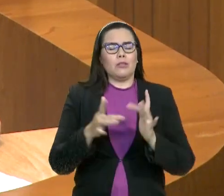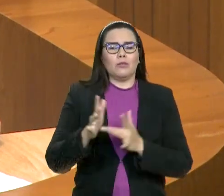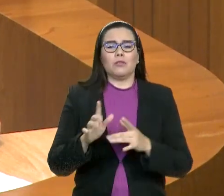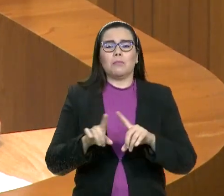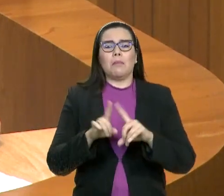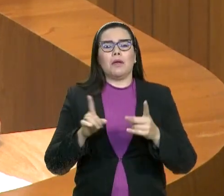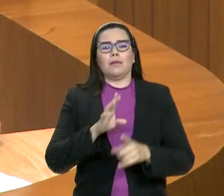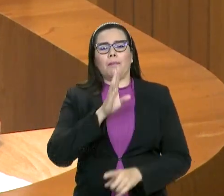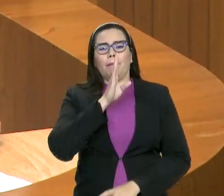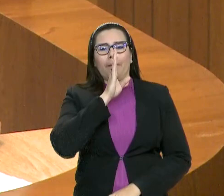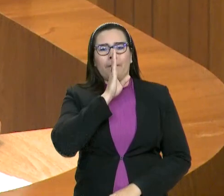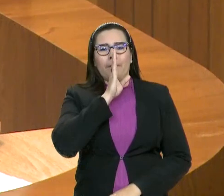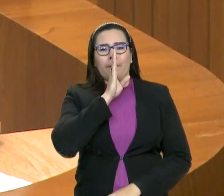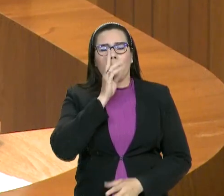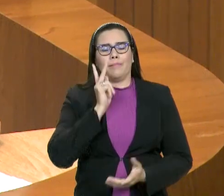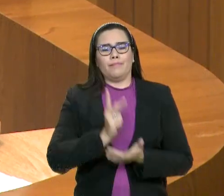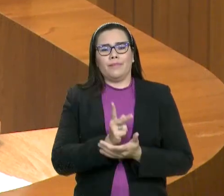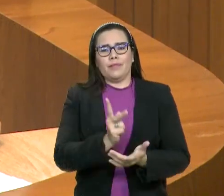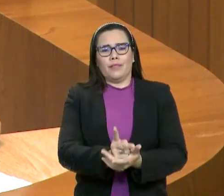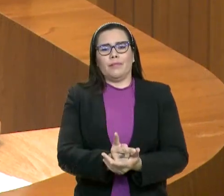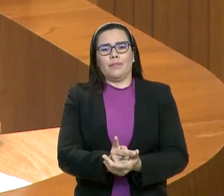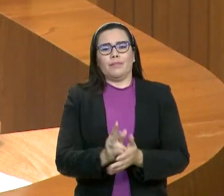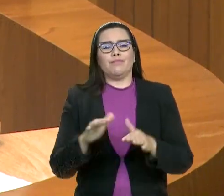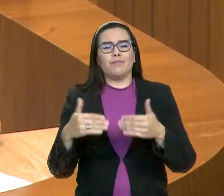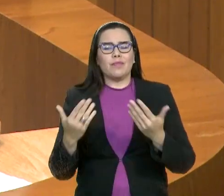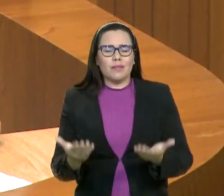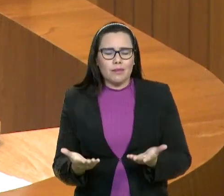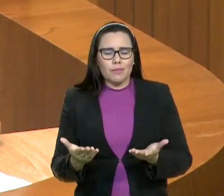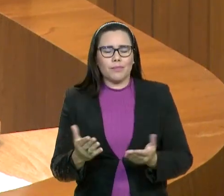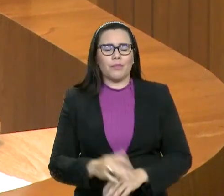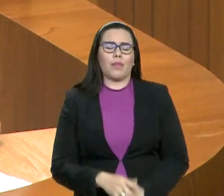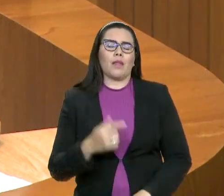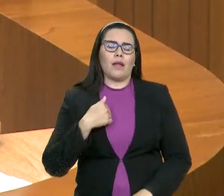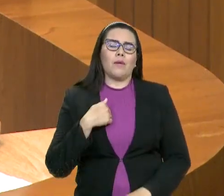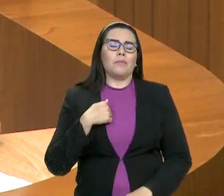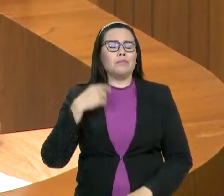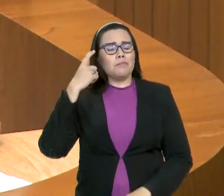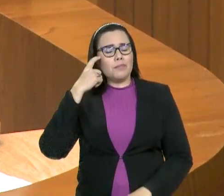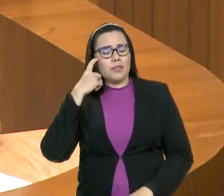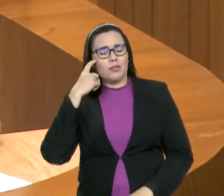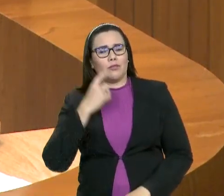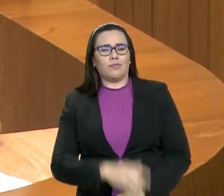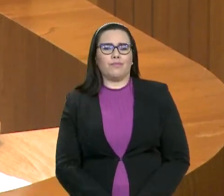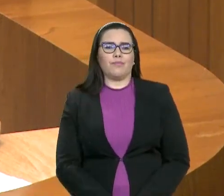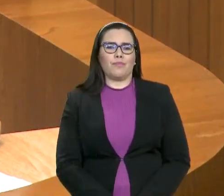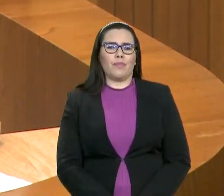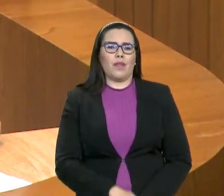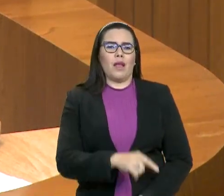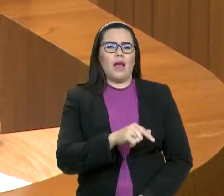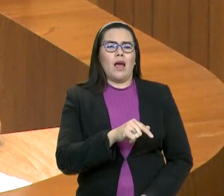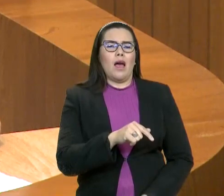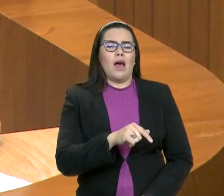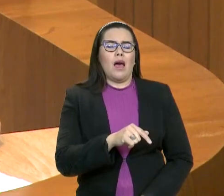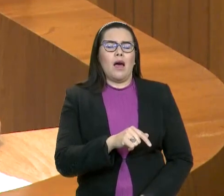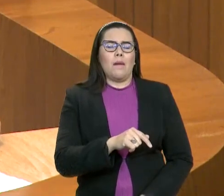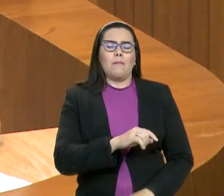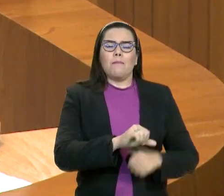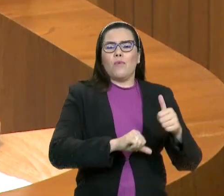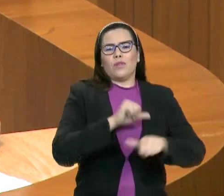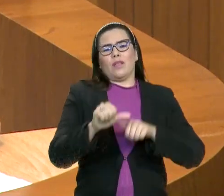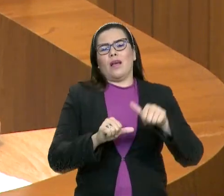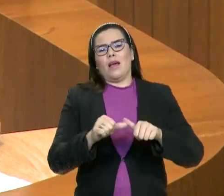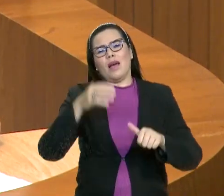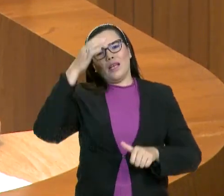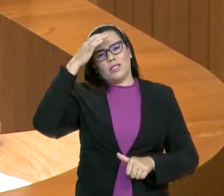troque as velhas tradições, culturas e amarras do homem carnal pela gloriosa